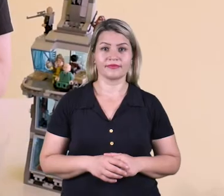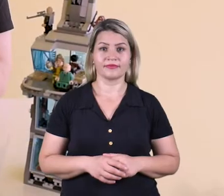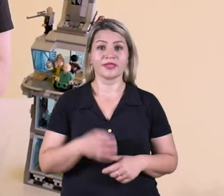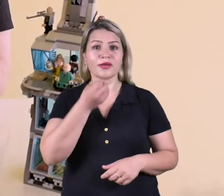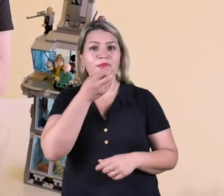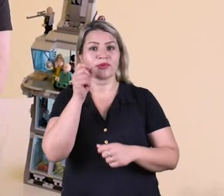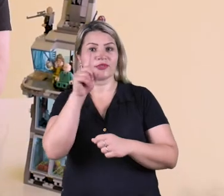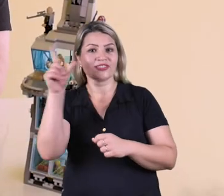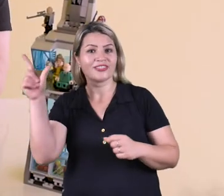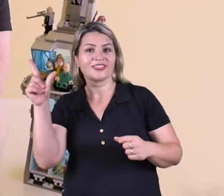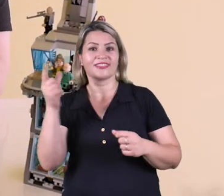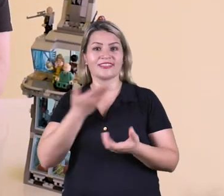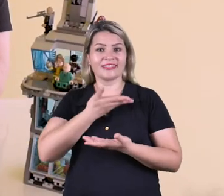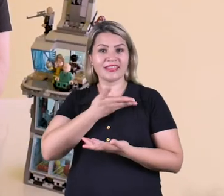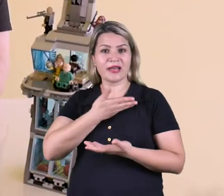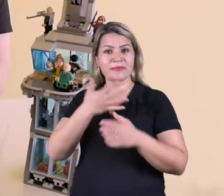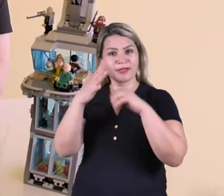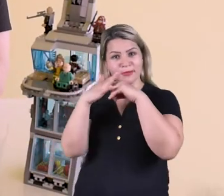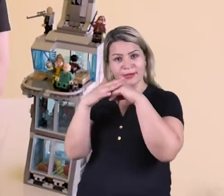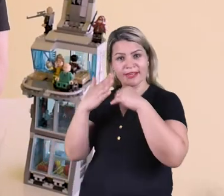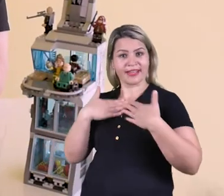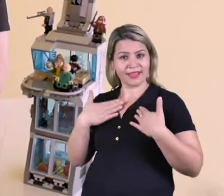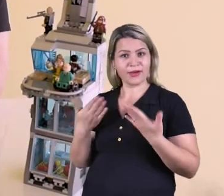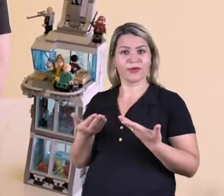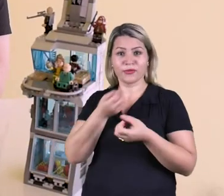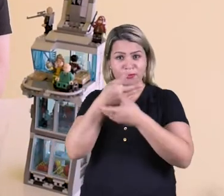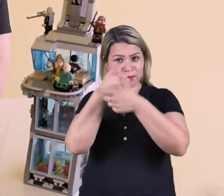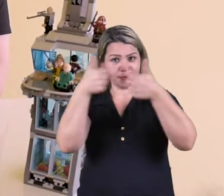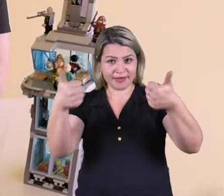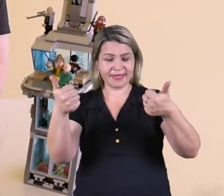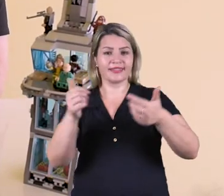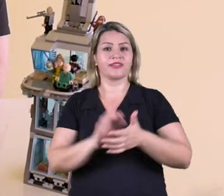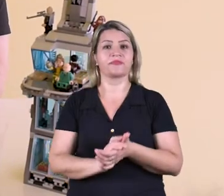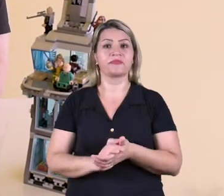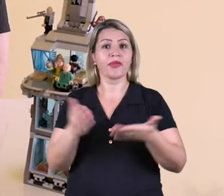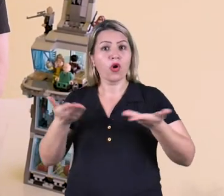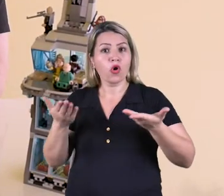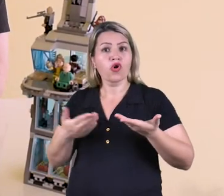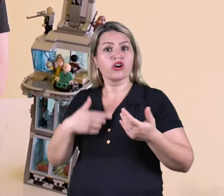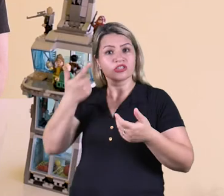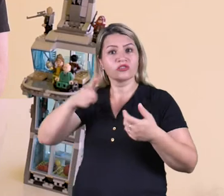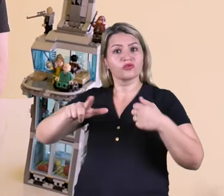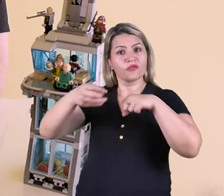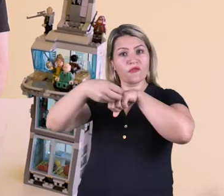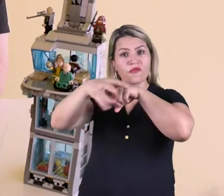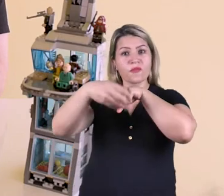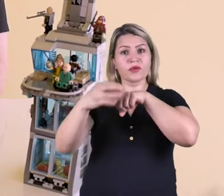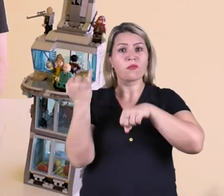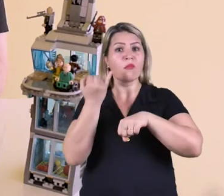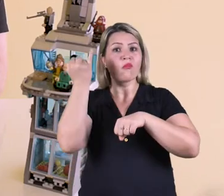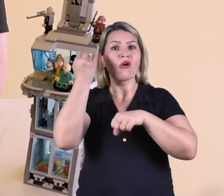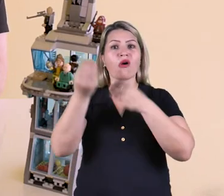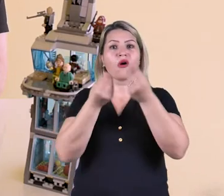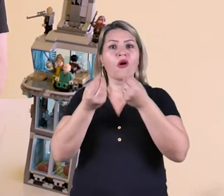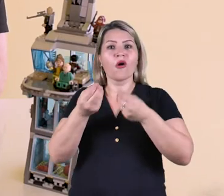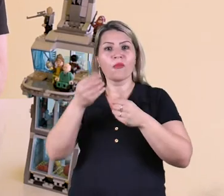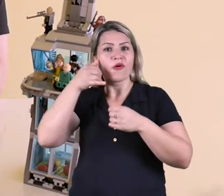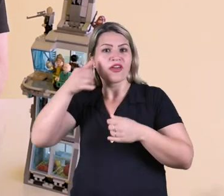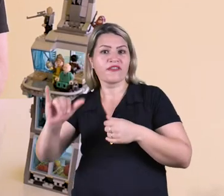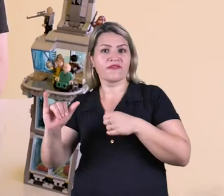Bom dia meus amigos do canal Cancelete Pedrinho, tudo bem com vocês? Hoje eu trago mais algumas informações importantes sobre como se proteger do vírus,